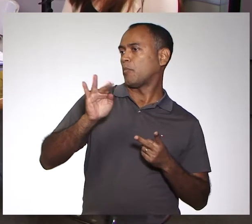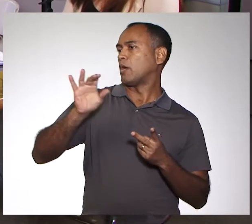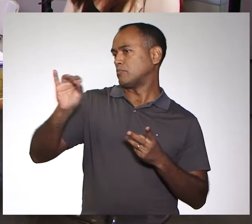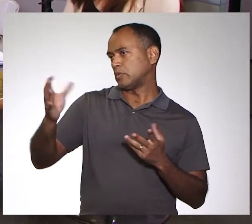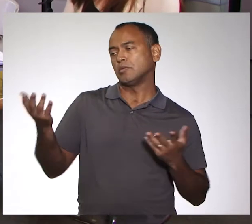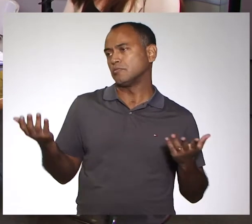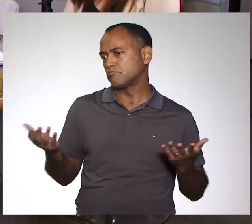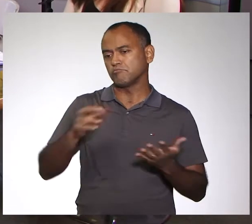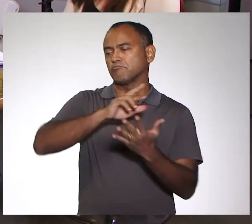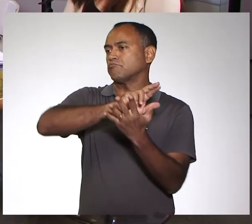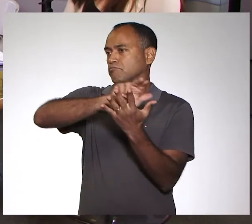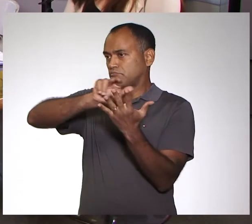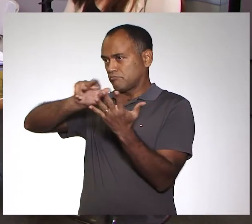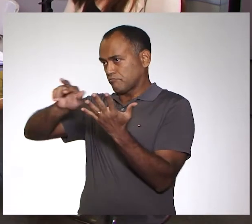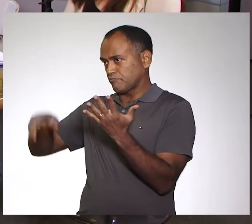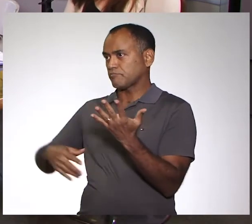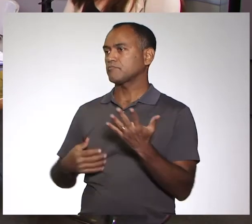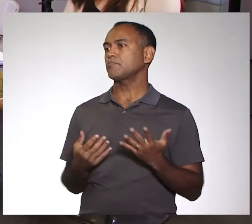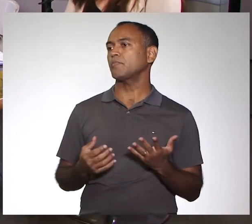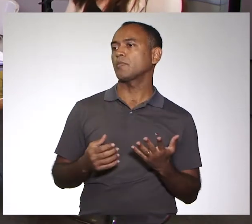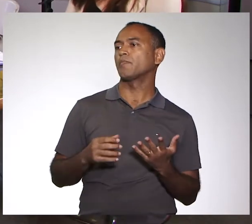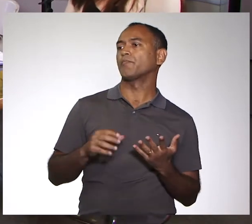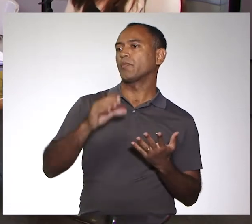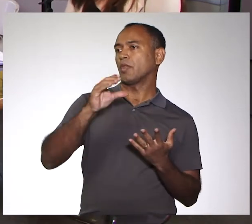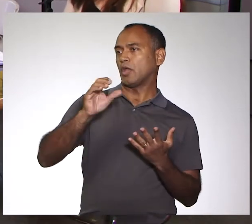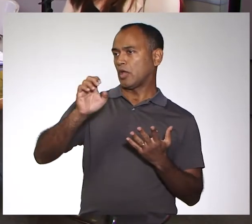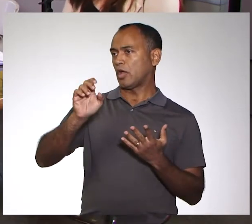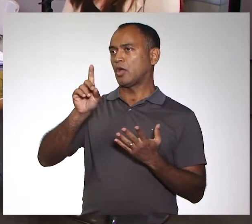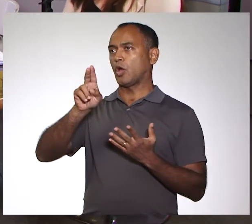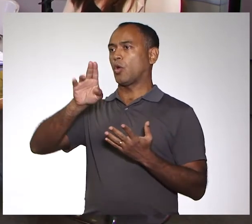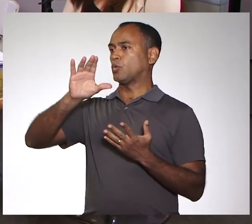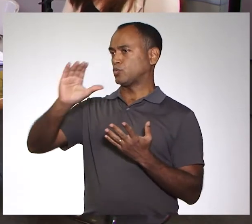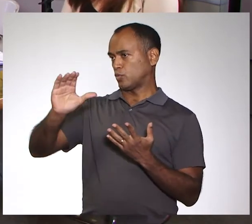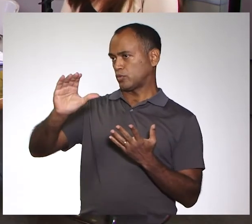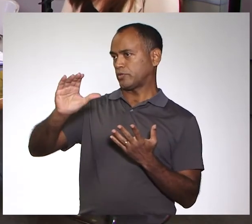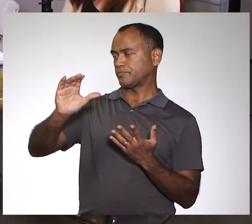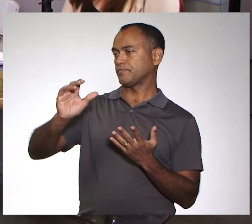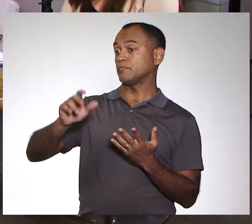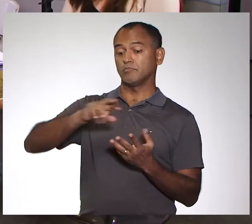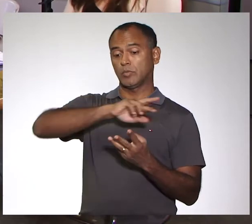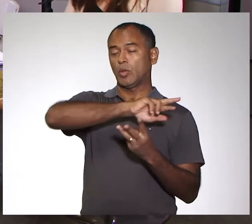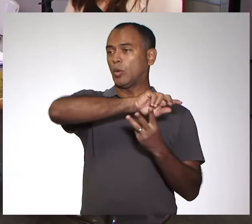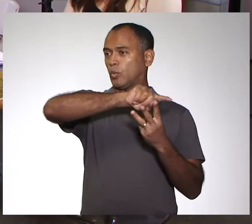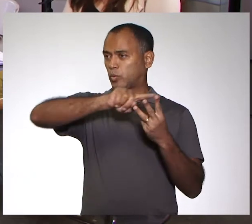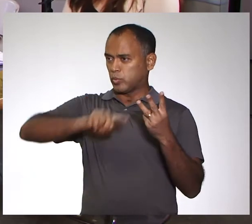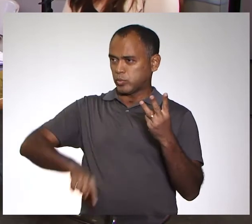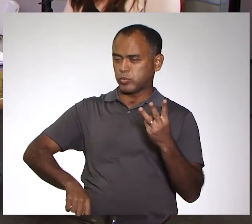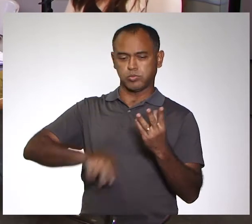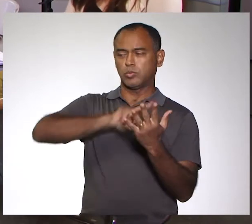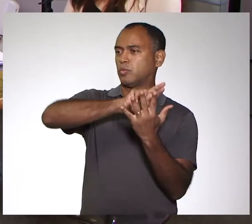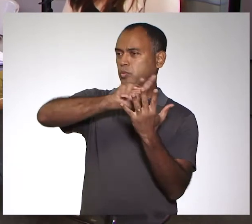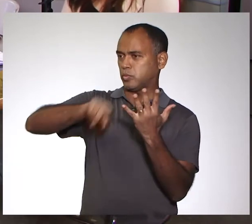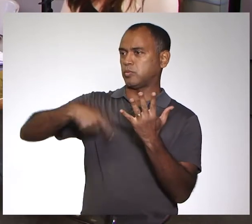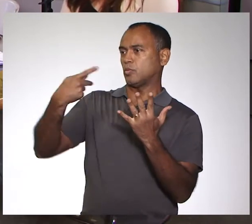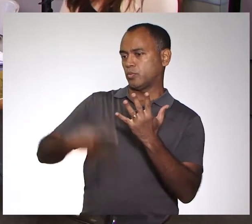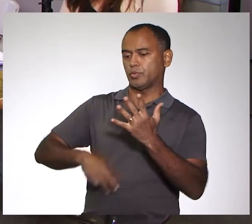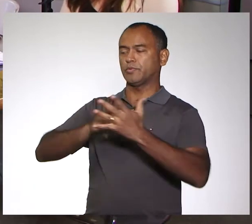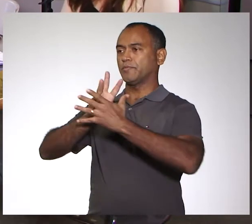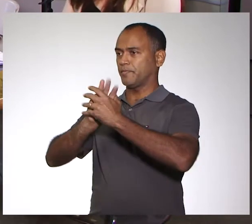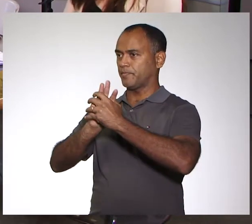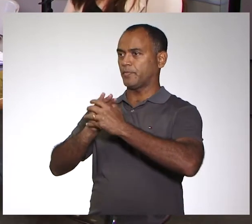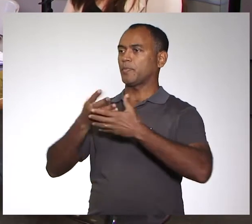CBIO, que é o Centro de Ciências de Biodiversidade, e o SEDUC, que é o Centro de Educação, todos da